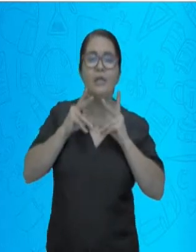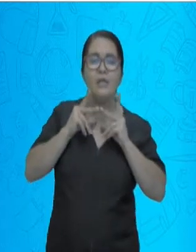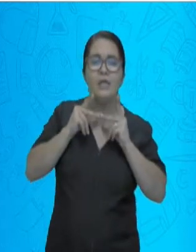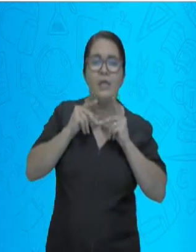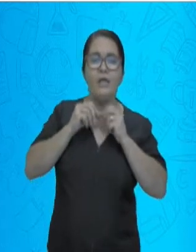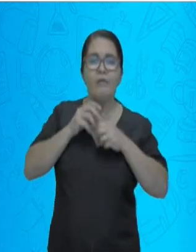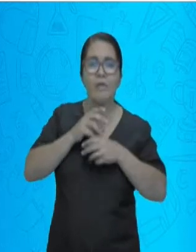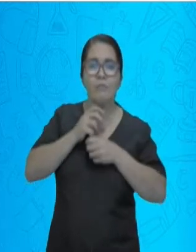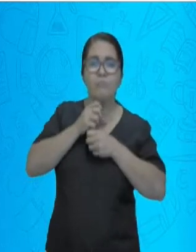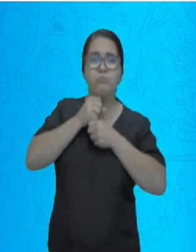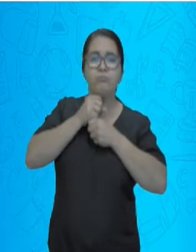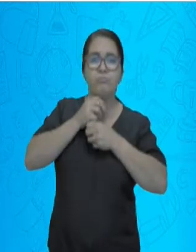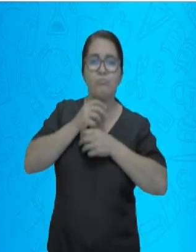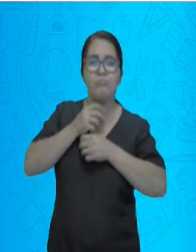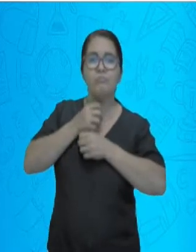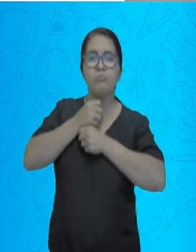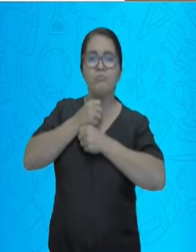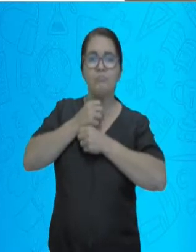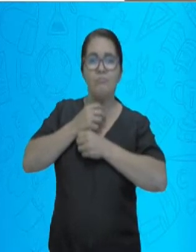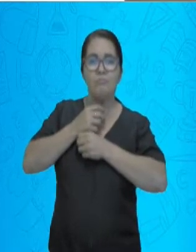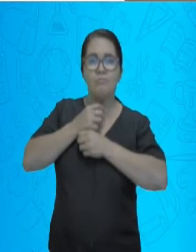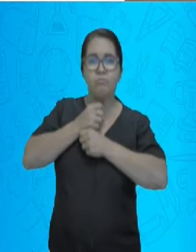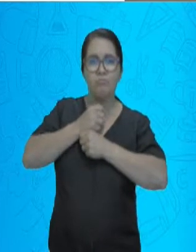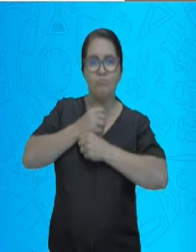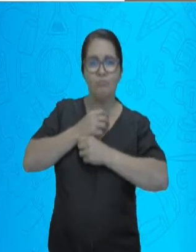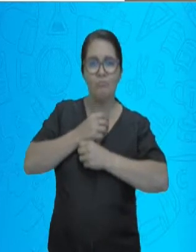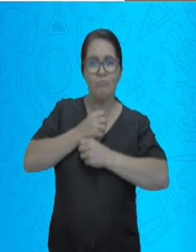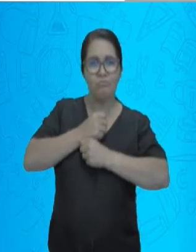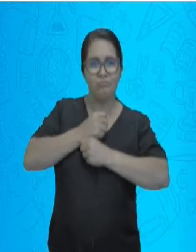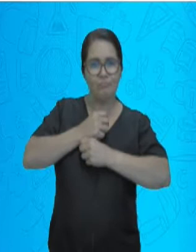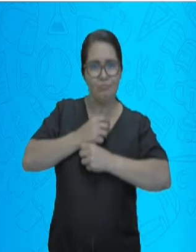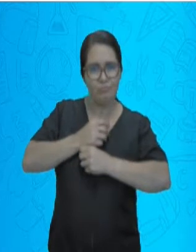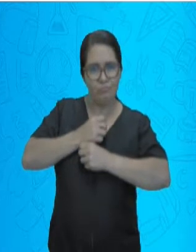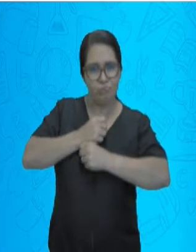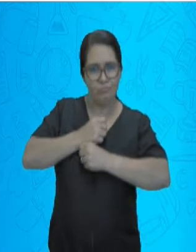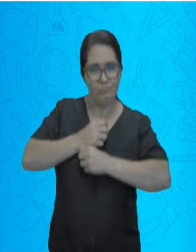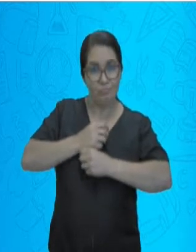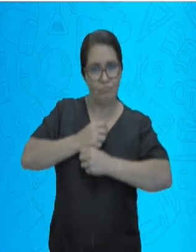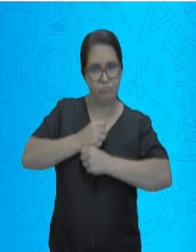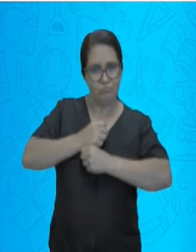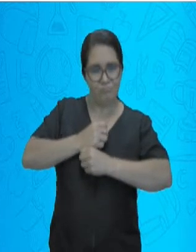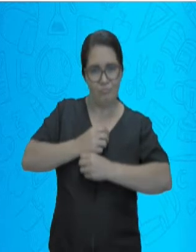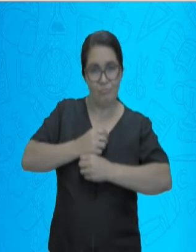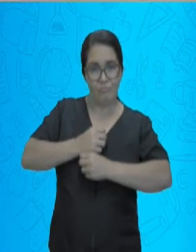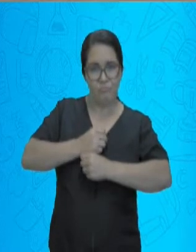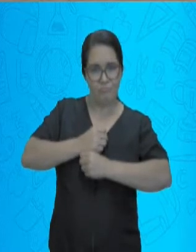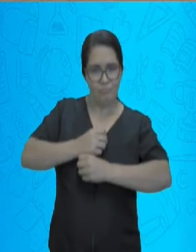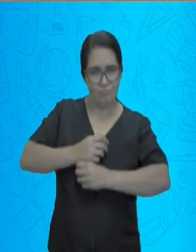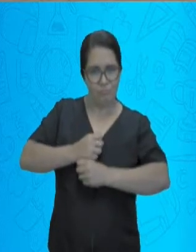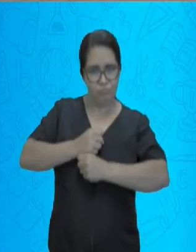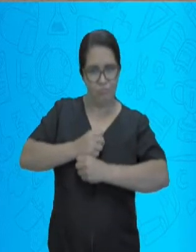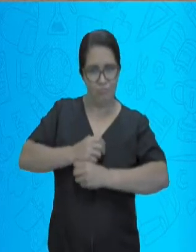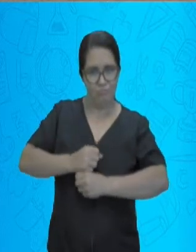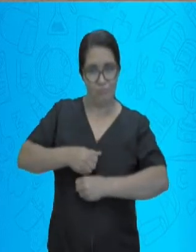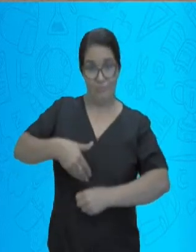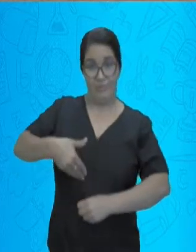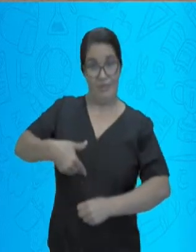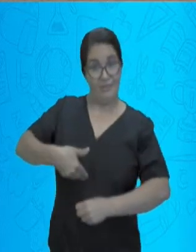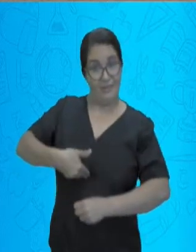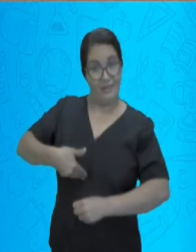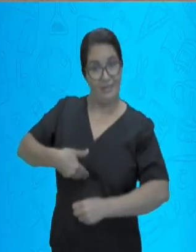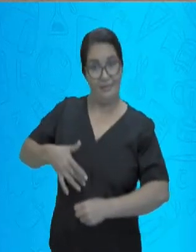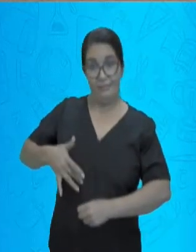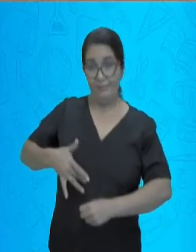muscular. E começa então o processo do andar o meu bolo alimentar, para que ele chegue até o meu estômago.